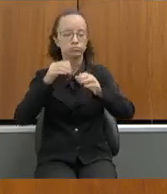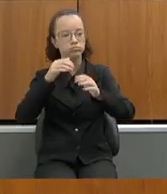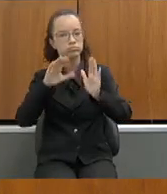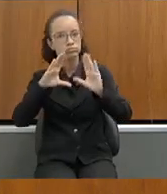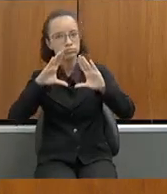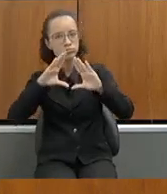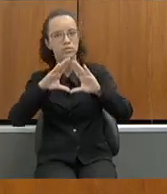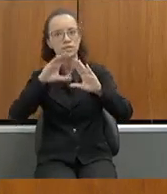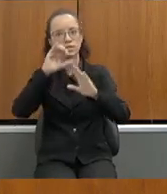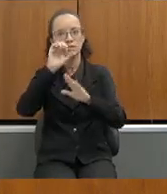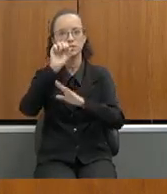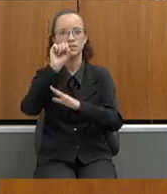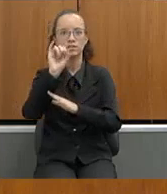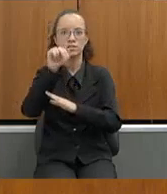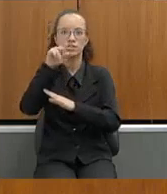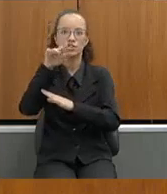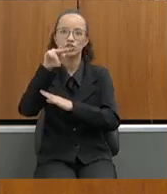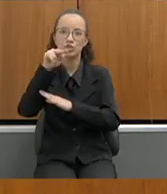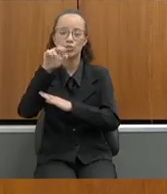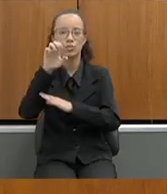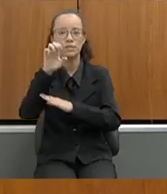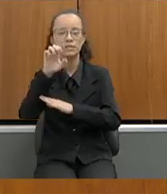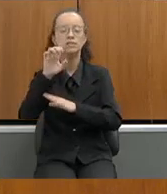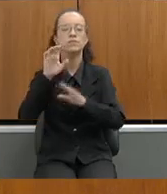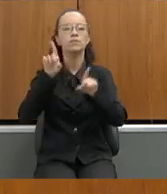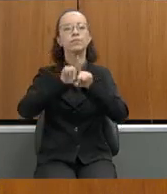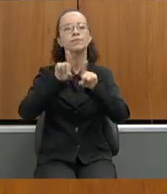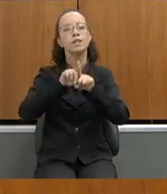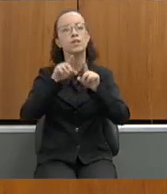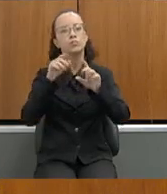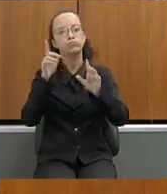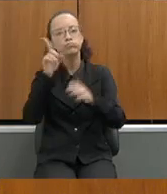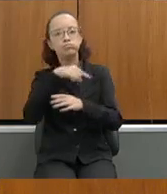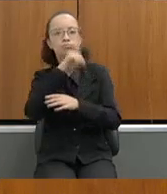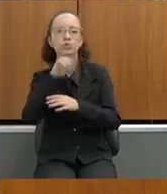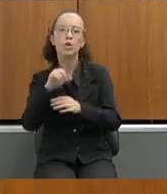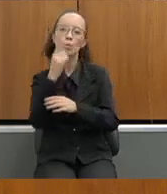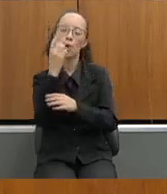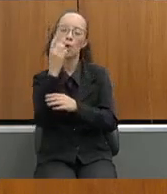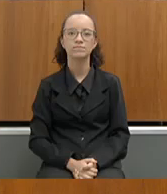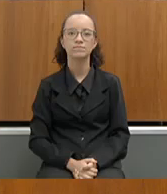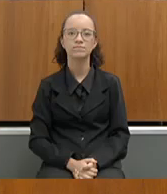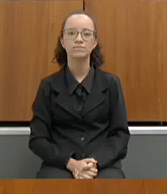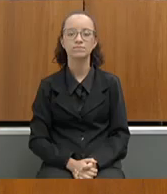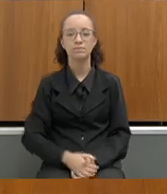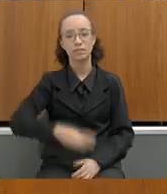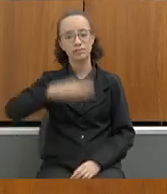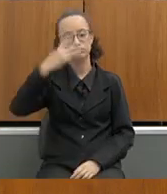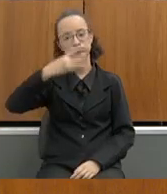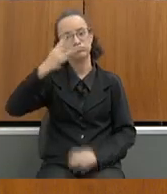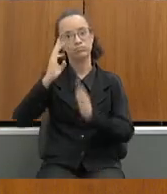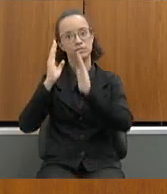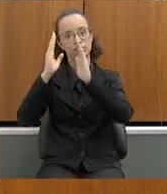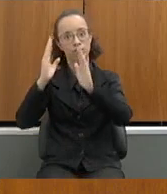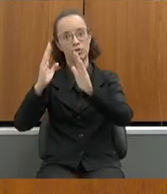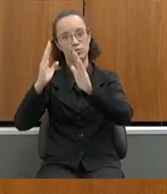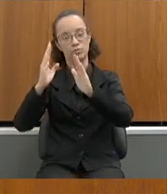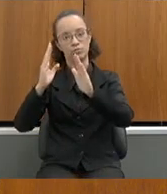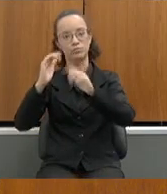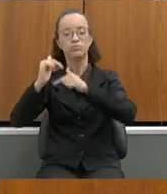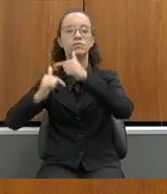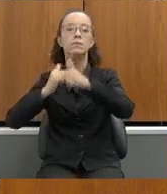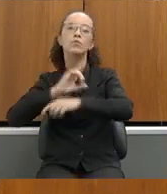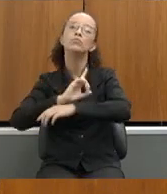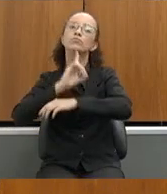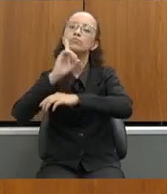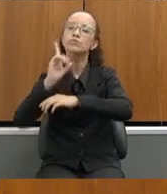do Sindhute através da Denise de Paula Romano e suspendo os trabalhos por alguns minutos terceira fase da ordem do dia que compreende